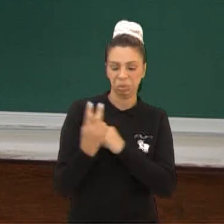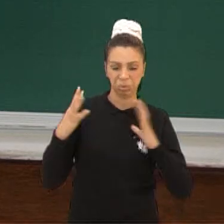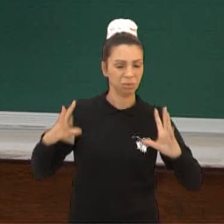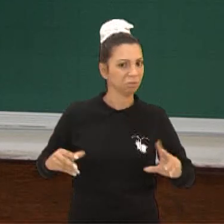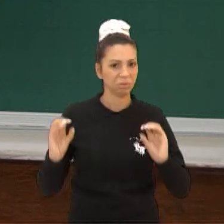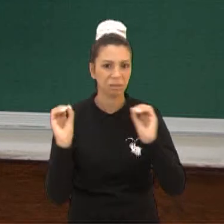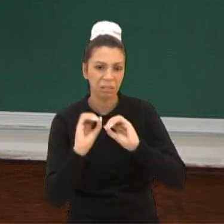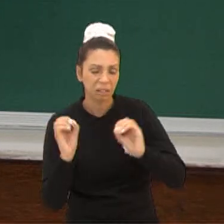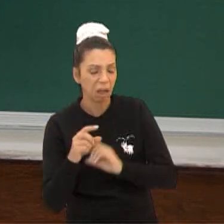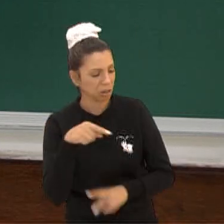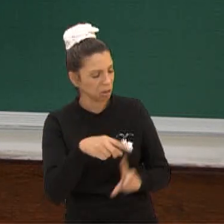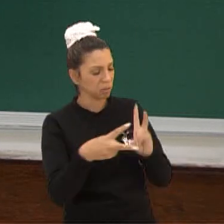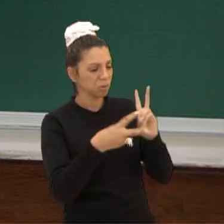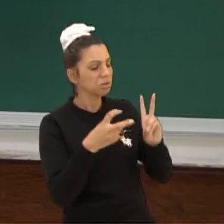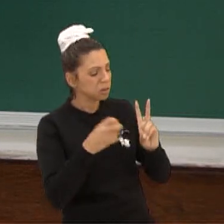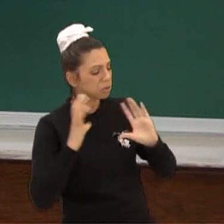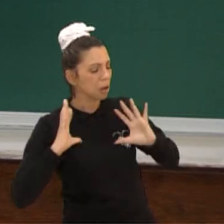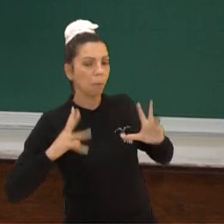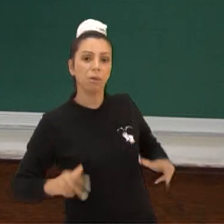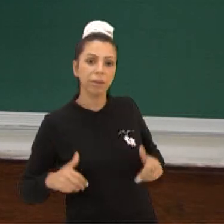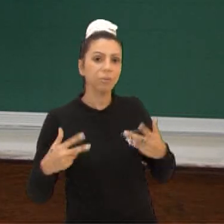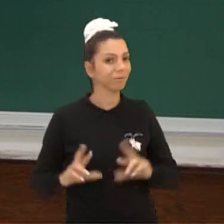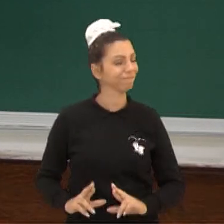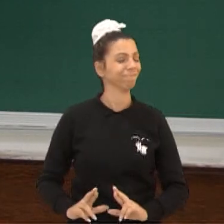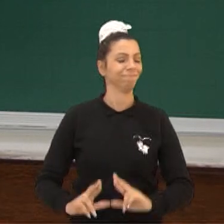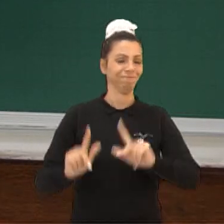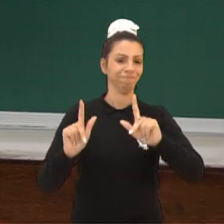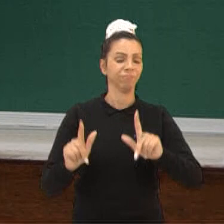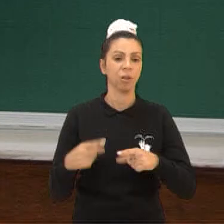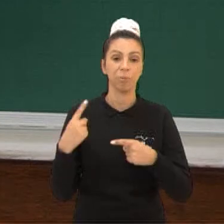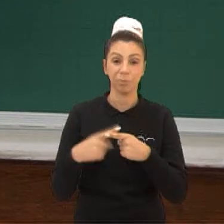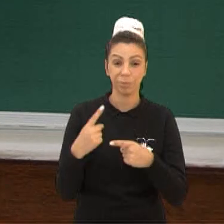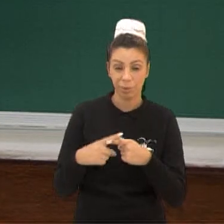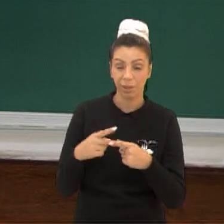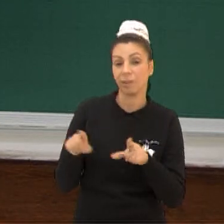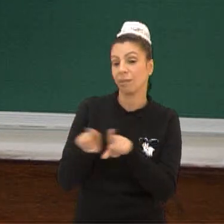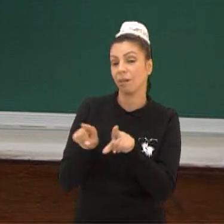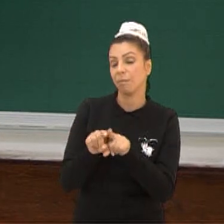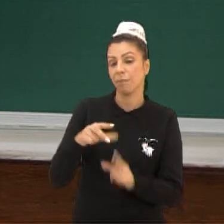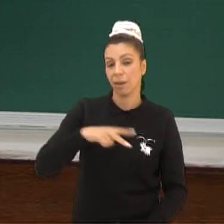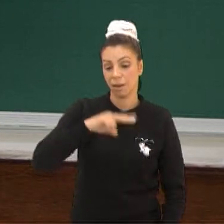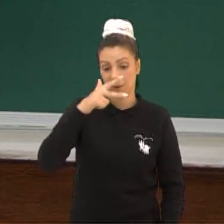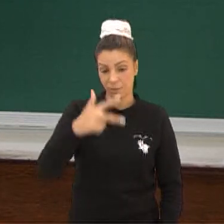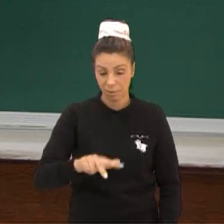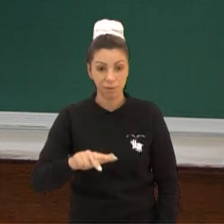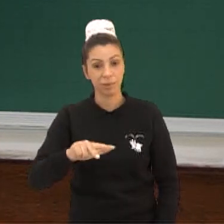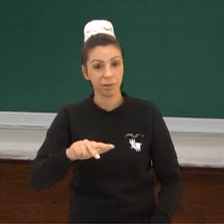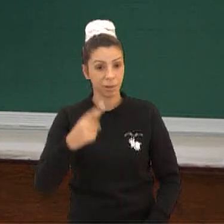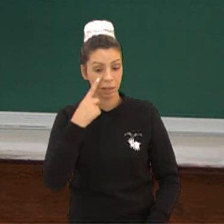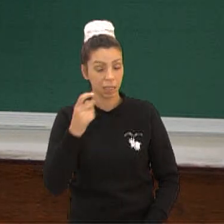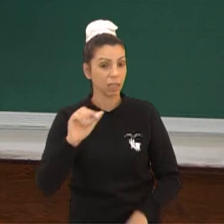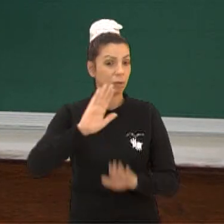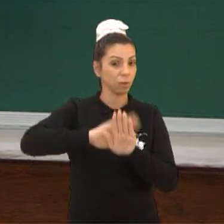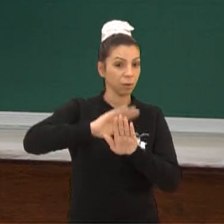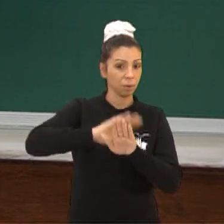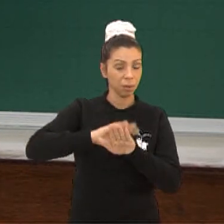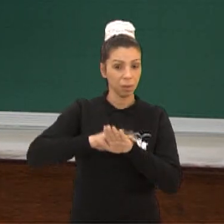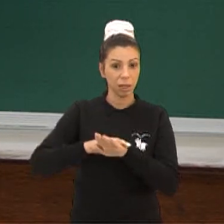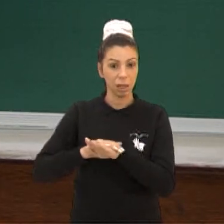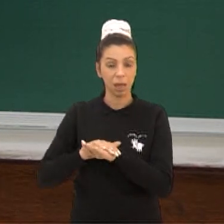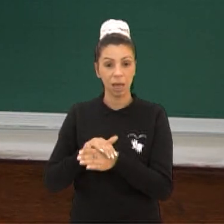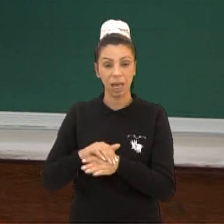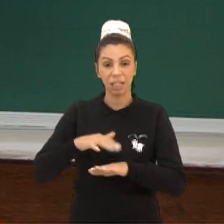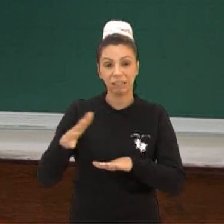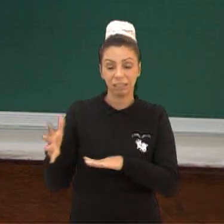iminência da guerra, estava presente porque o português queria exatamente devastar aquelas áreas, limpar aquelas áreas e